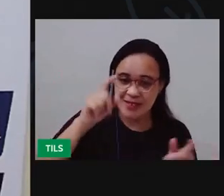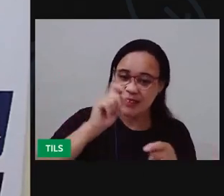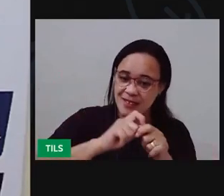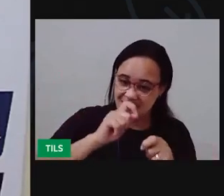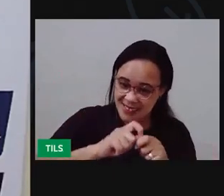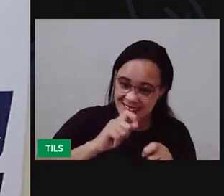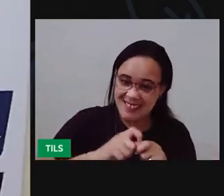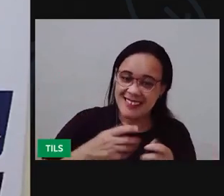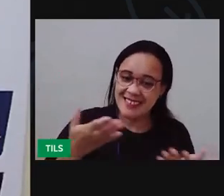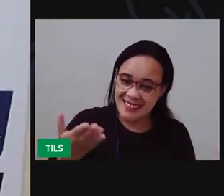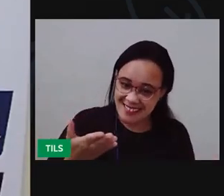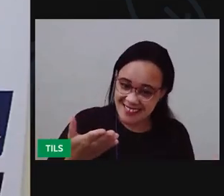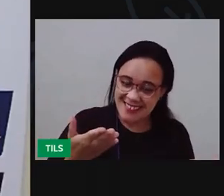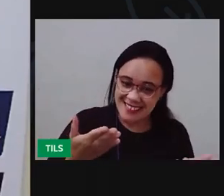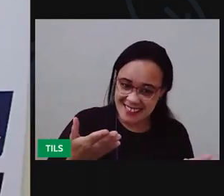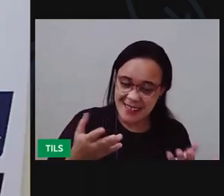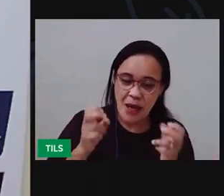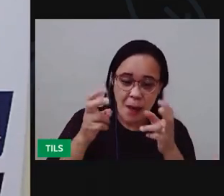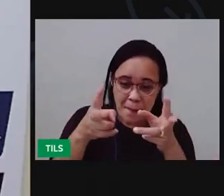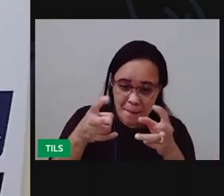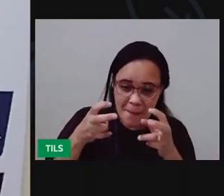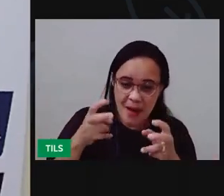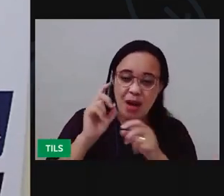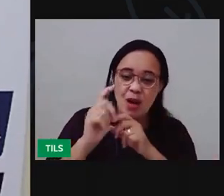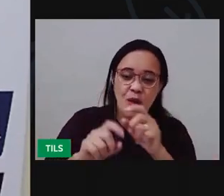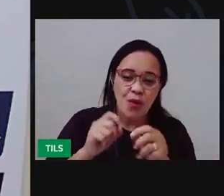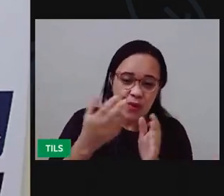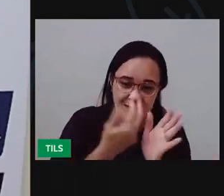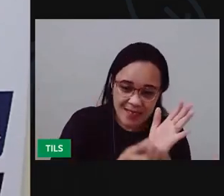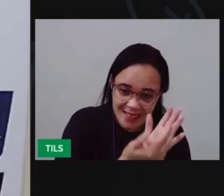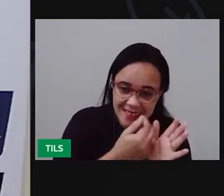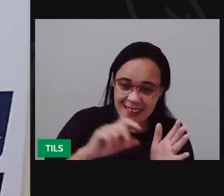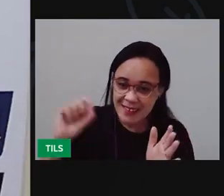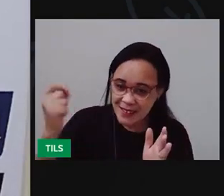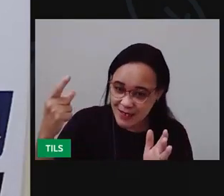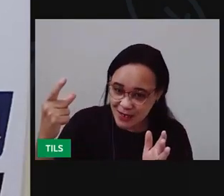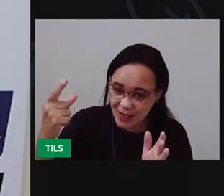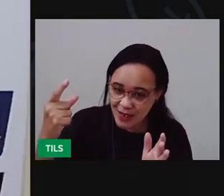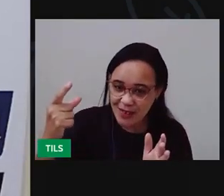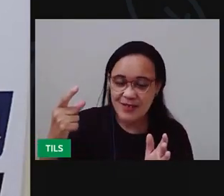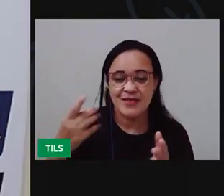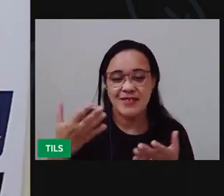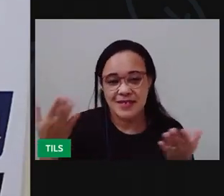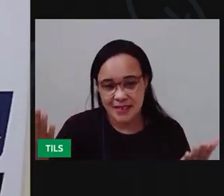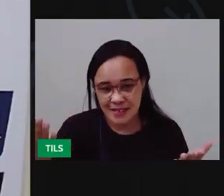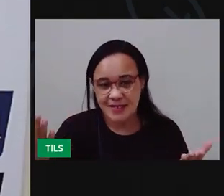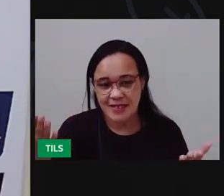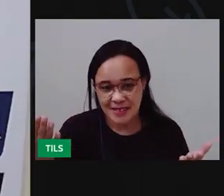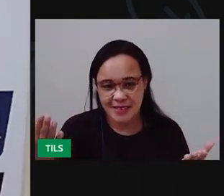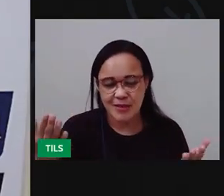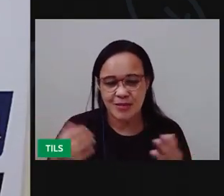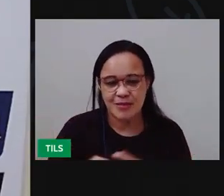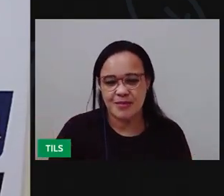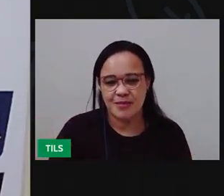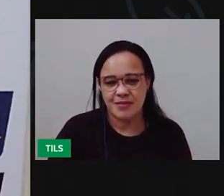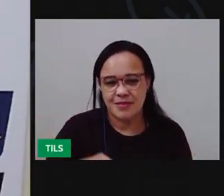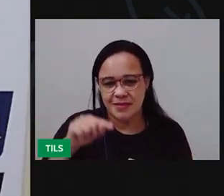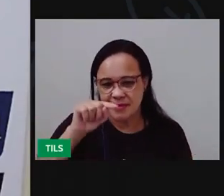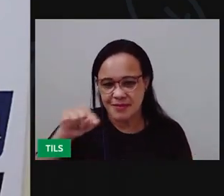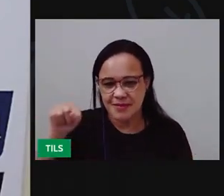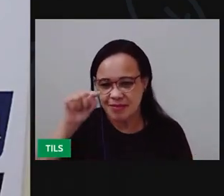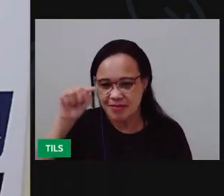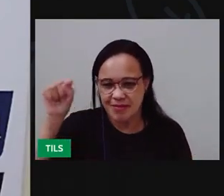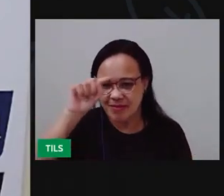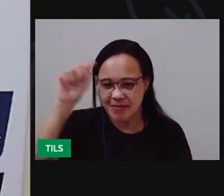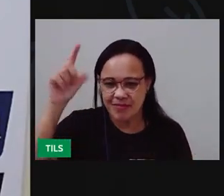Vocês conseguem perceber aqui o desenho do sol? Olha. Olha as pontas. Olha os espaços